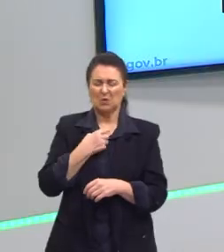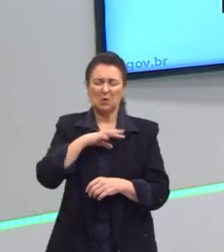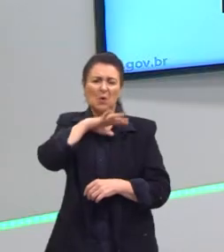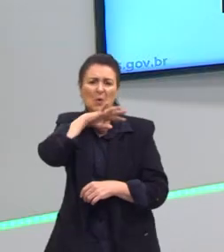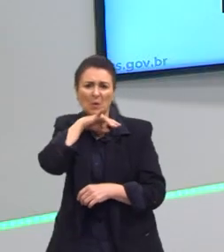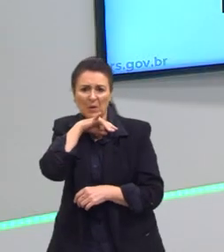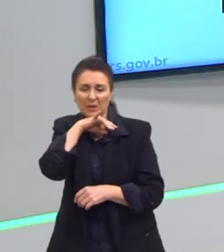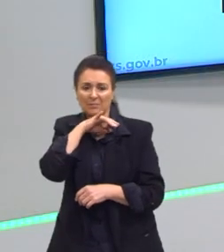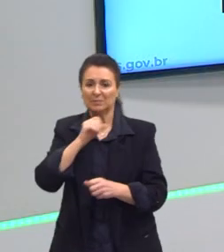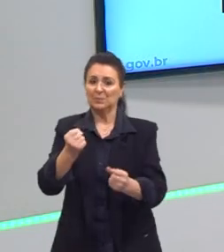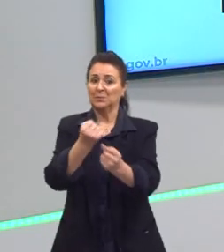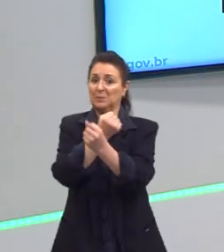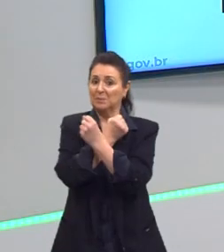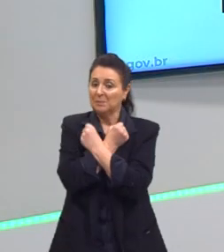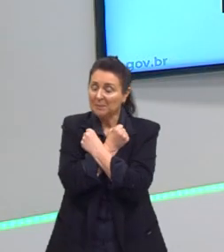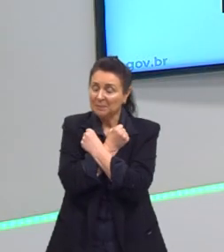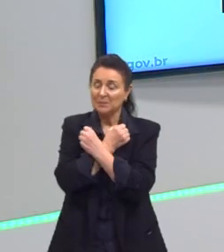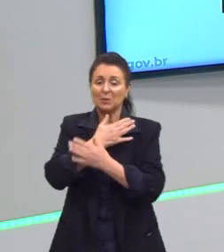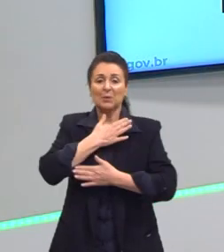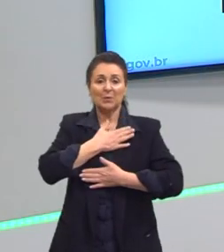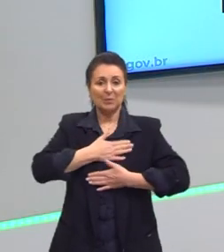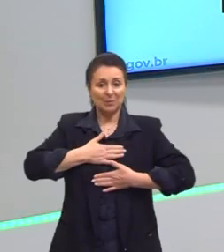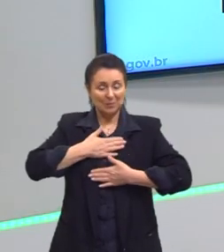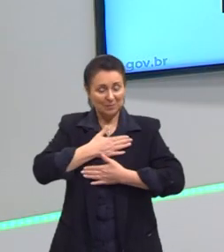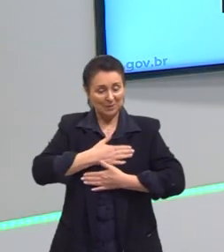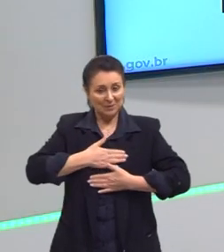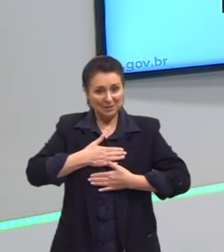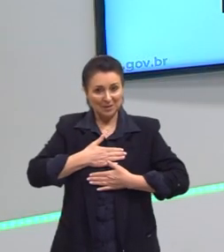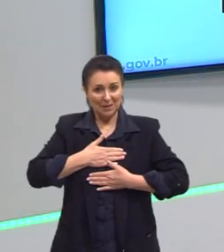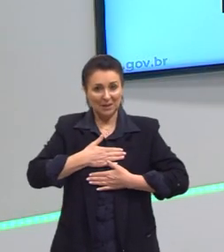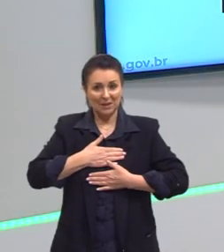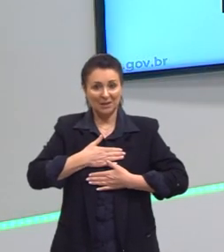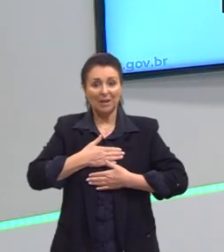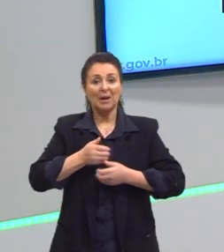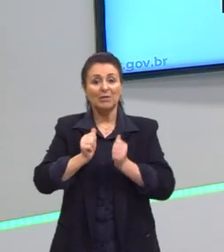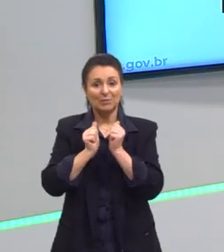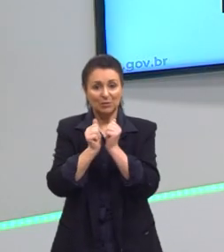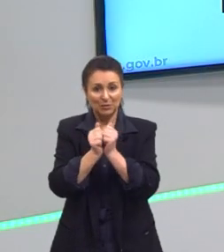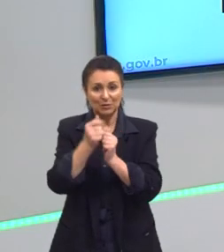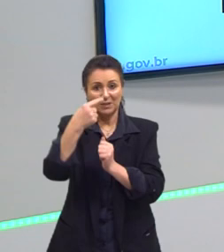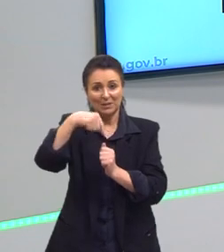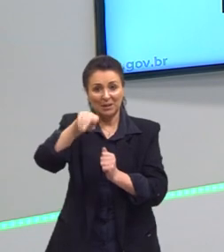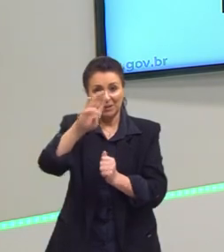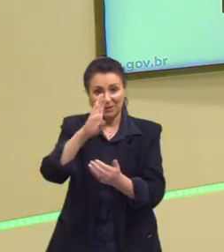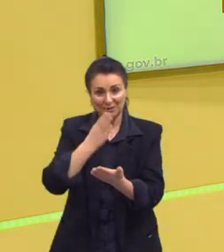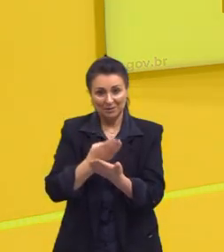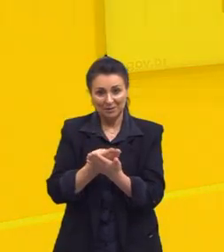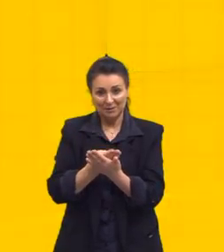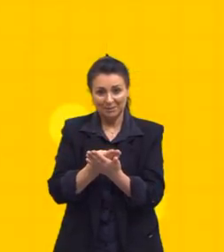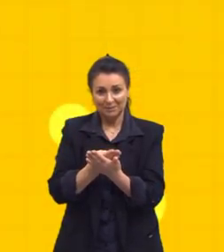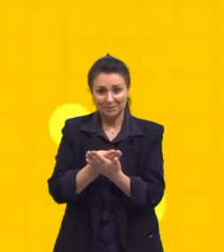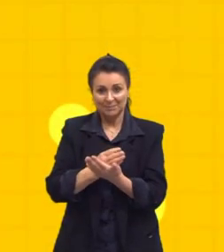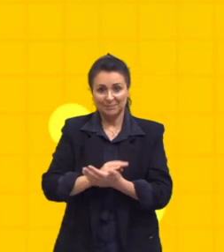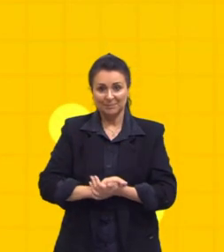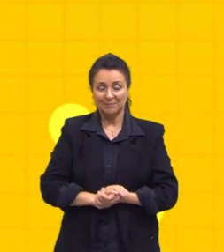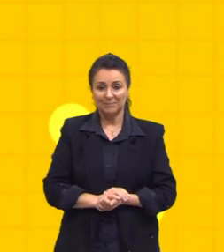abraço, meu camarada, um prazer, um privilégio e te convido para nos seguir e até a próxima aula. Tchau.